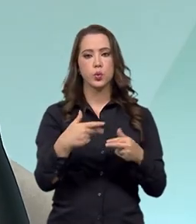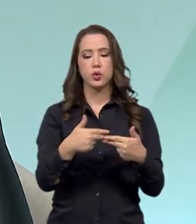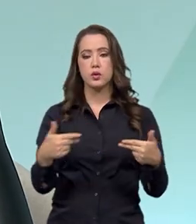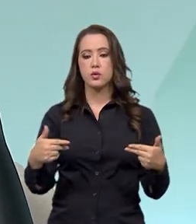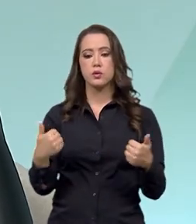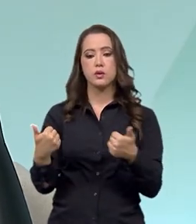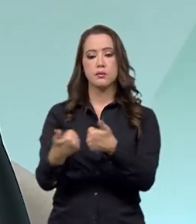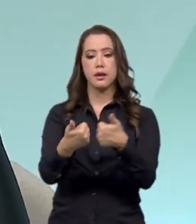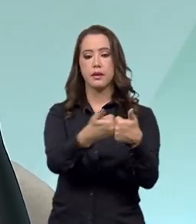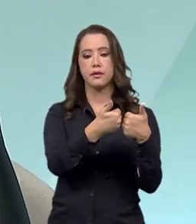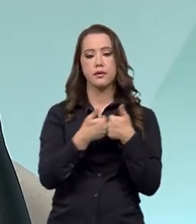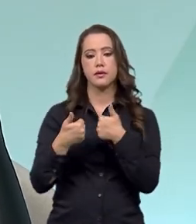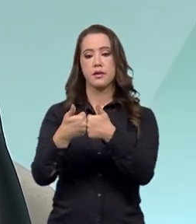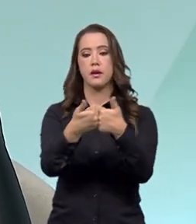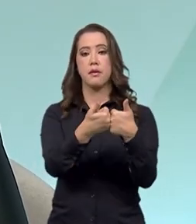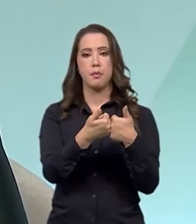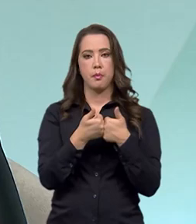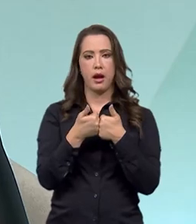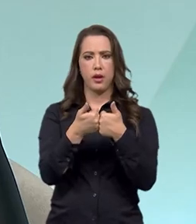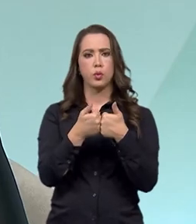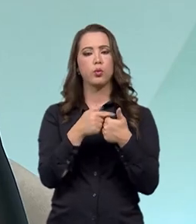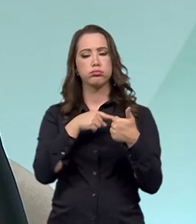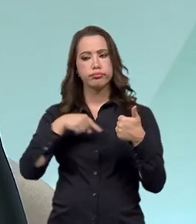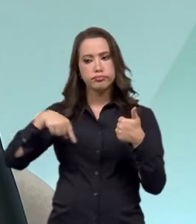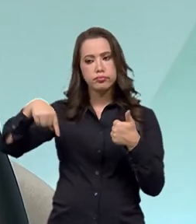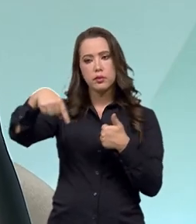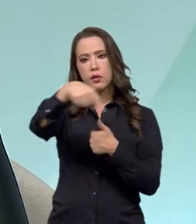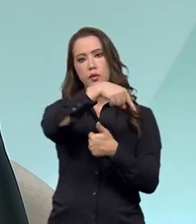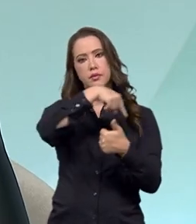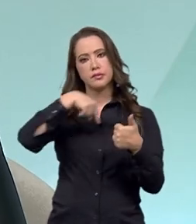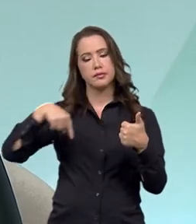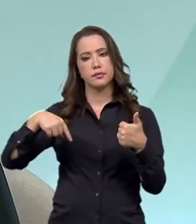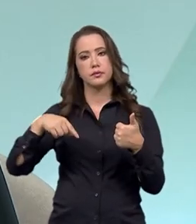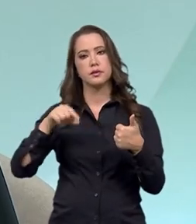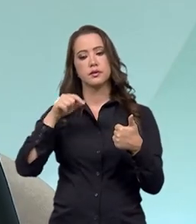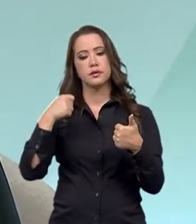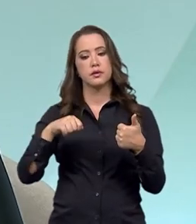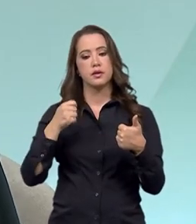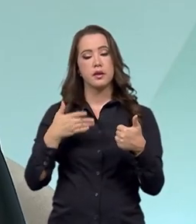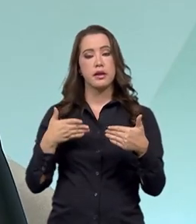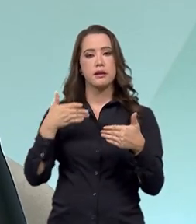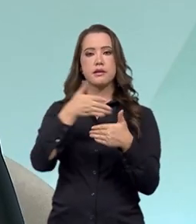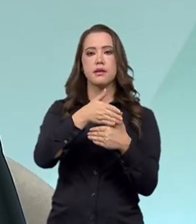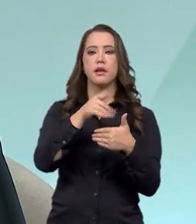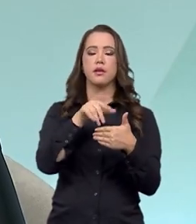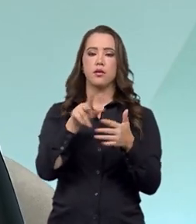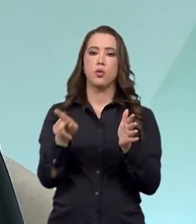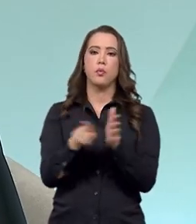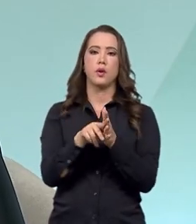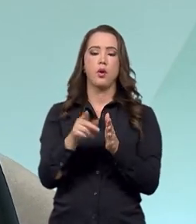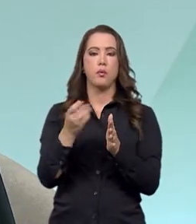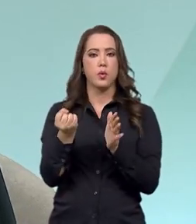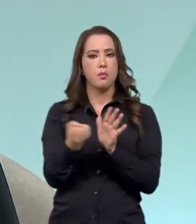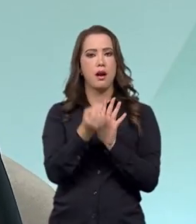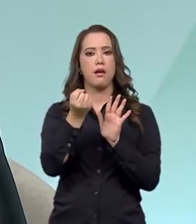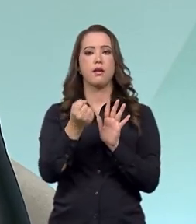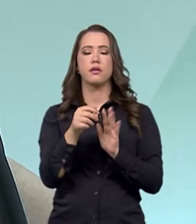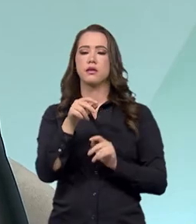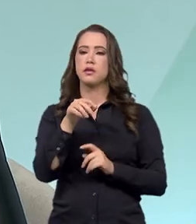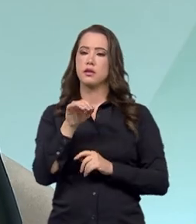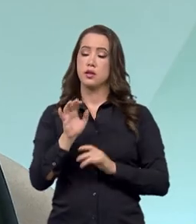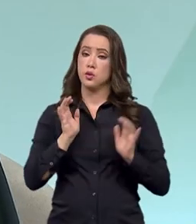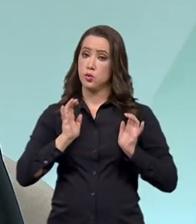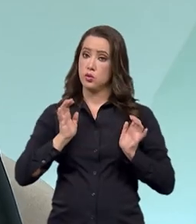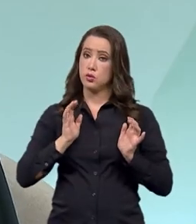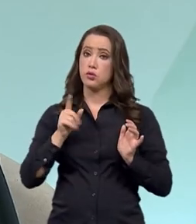os bens que estão naquela faixa, eles são passíveis de autorização